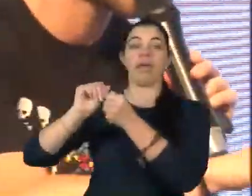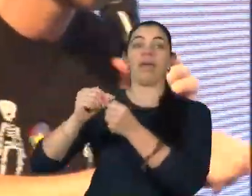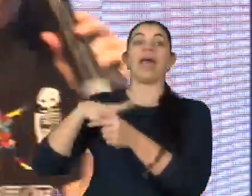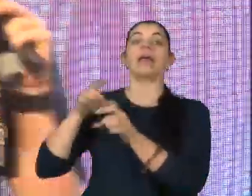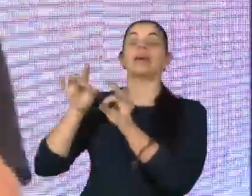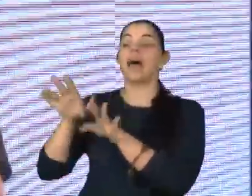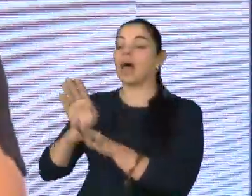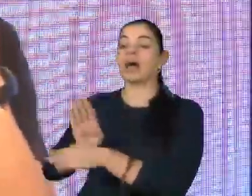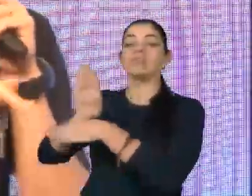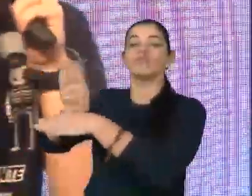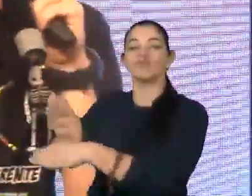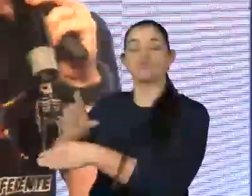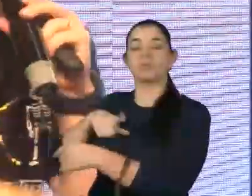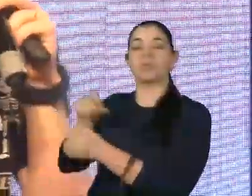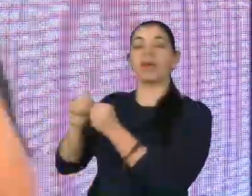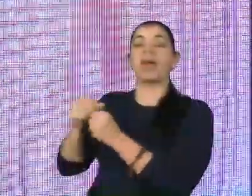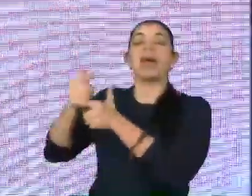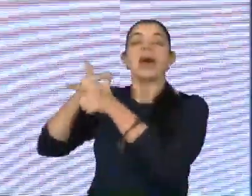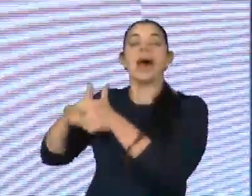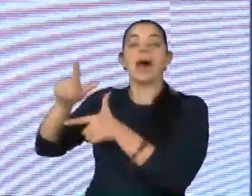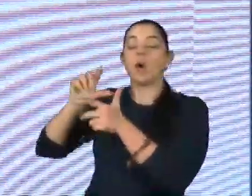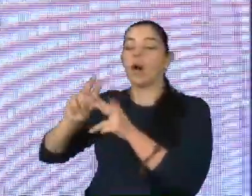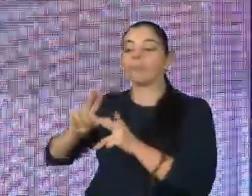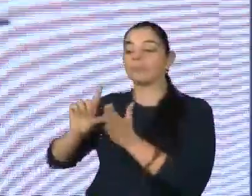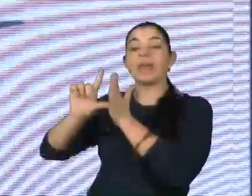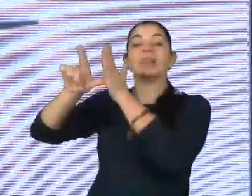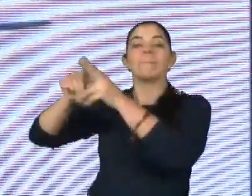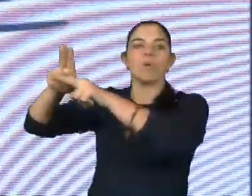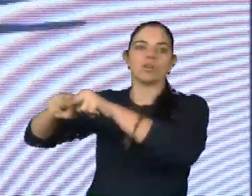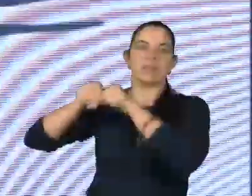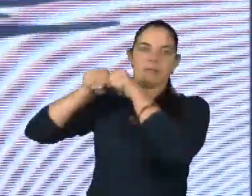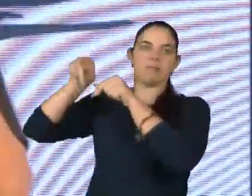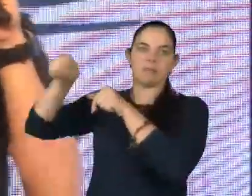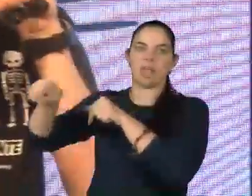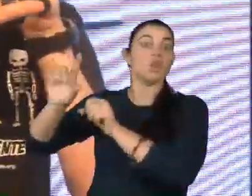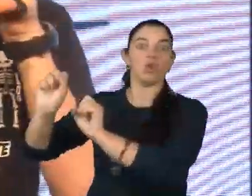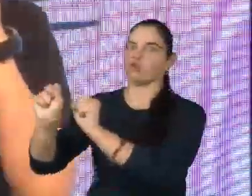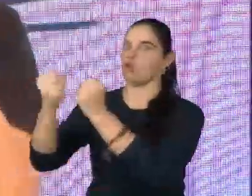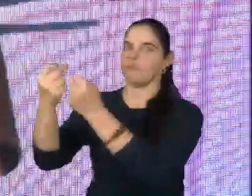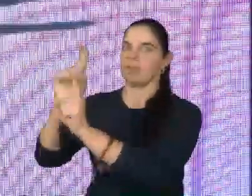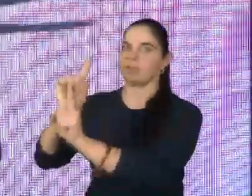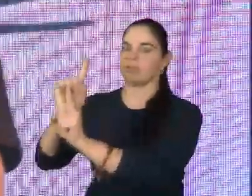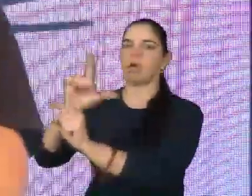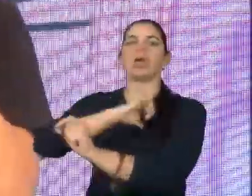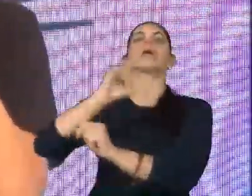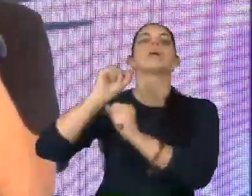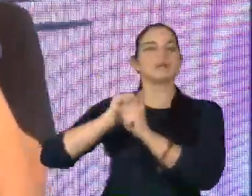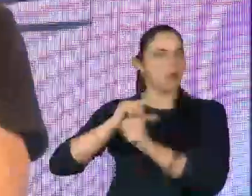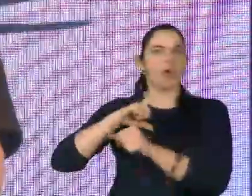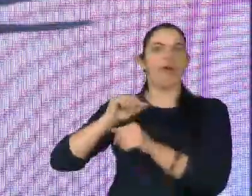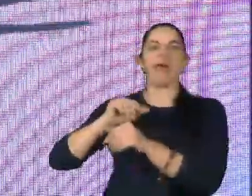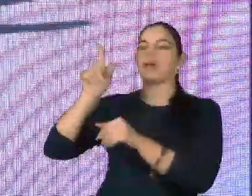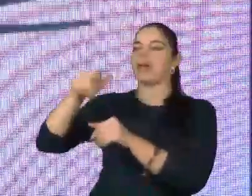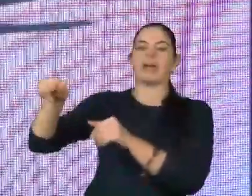raiz, na consequência dos problemas. Se a gente, eu não estou defendendo que se deixe de fazer de uma vez só